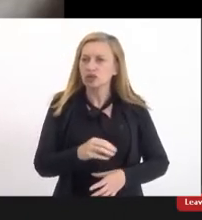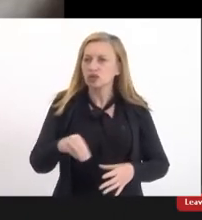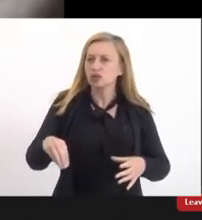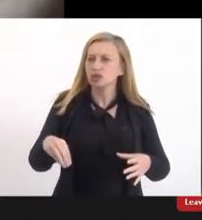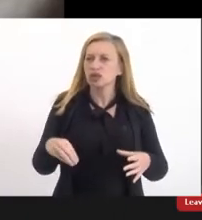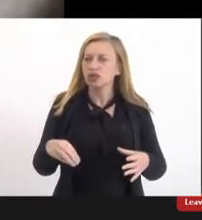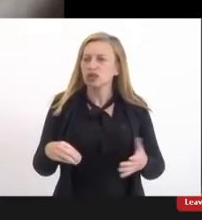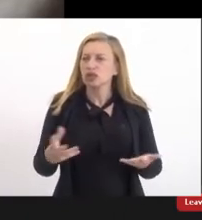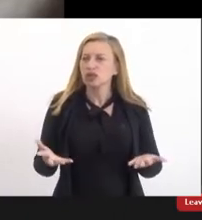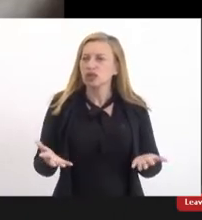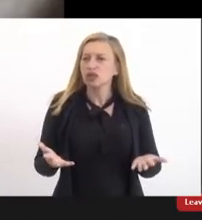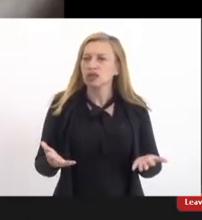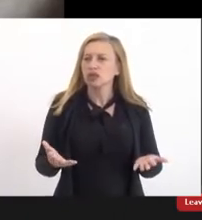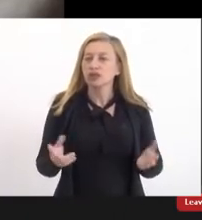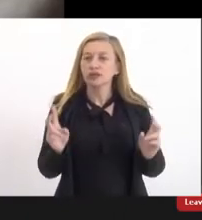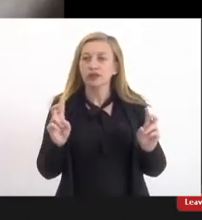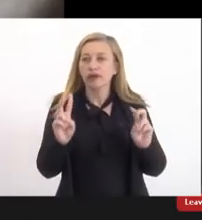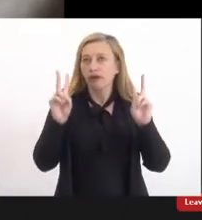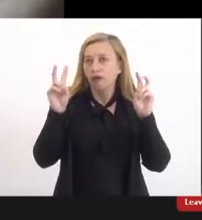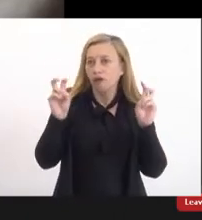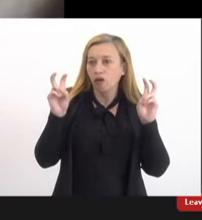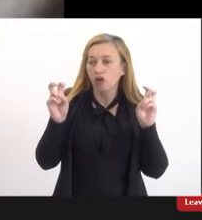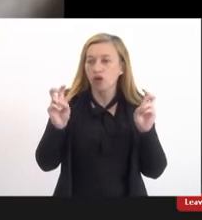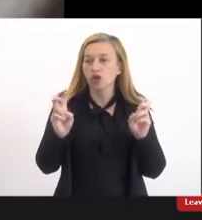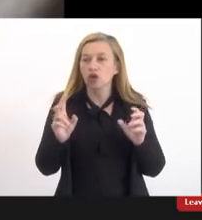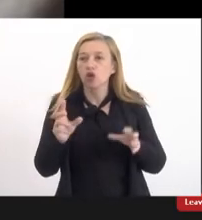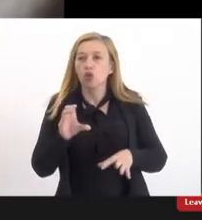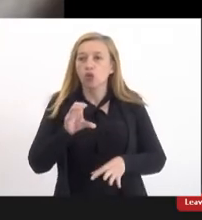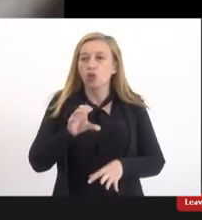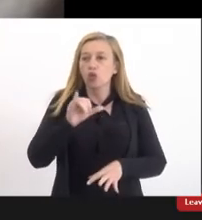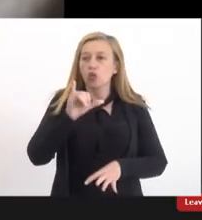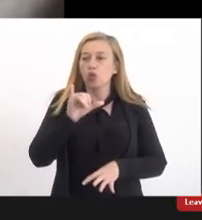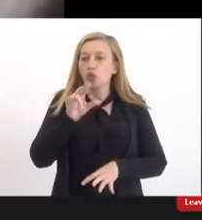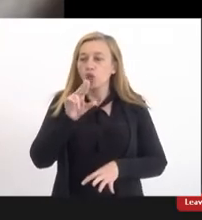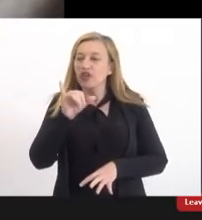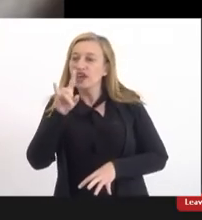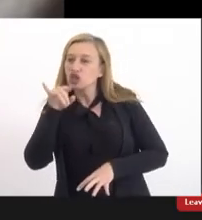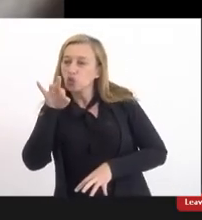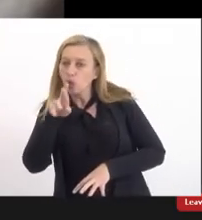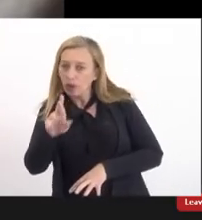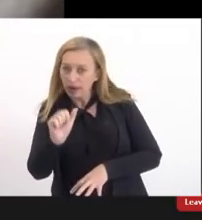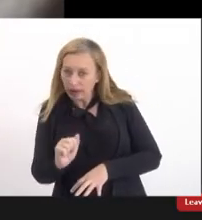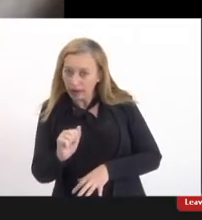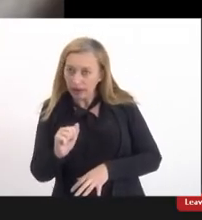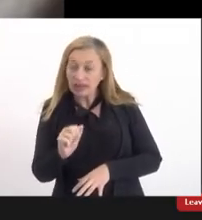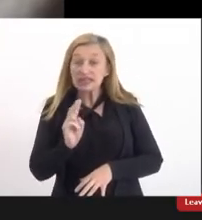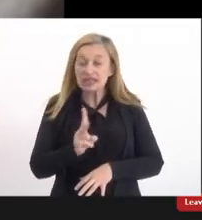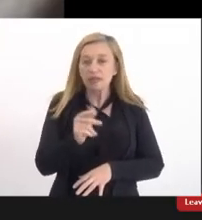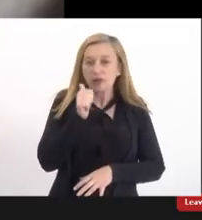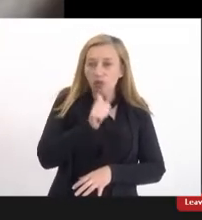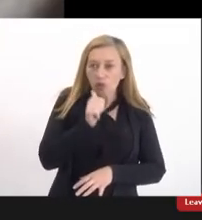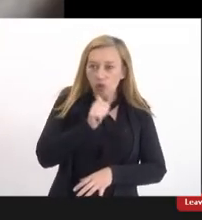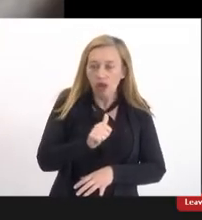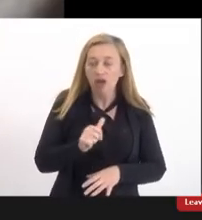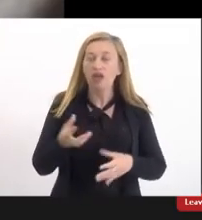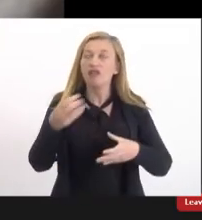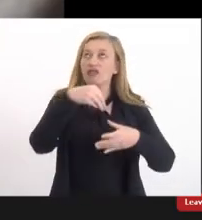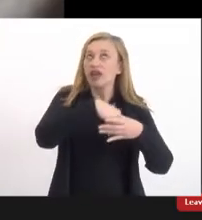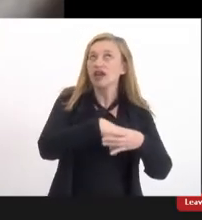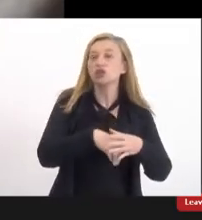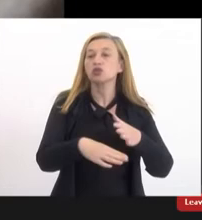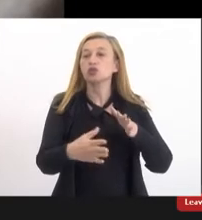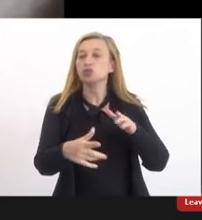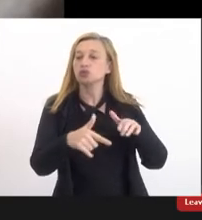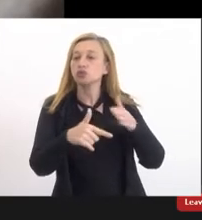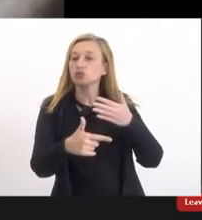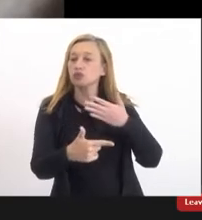escopo de entre aspas cuidadoras e cuidadores está a mulher dentro do papel